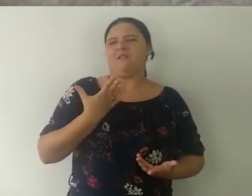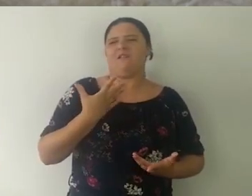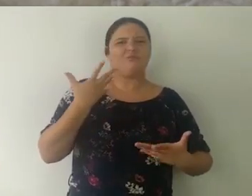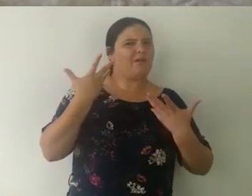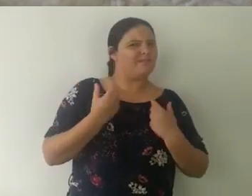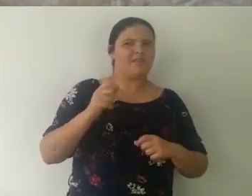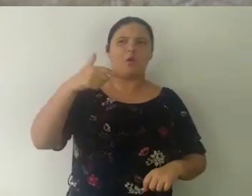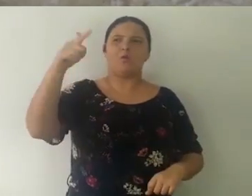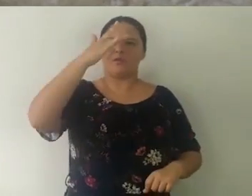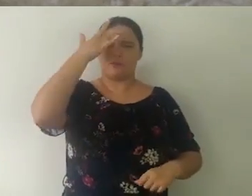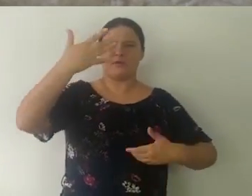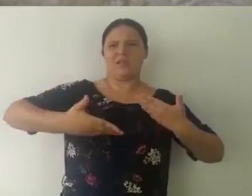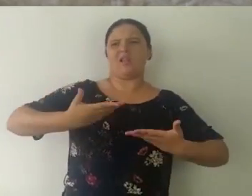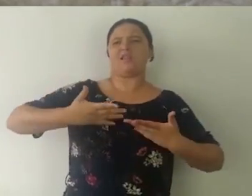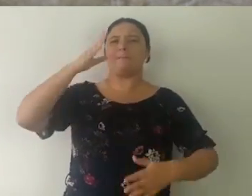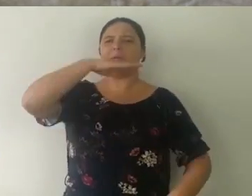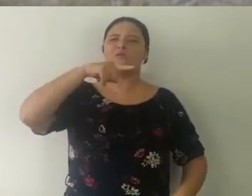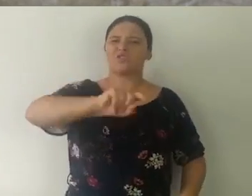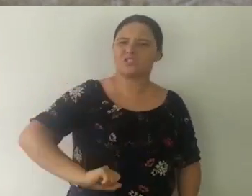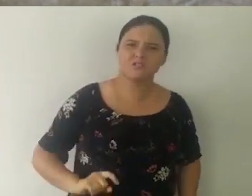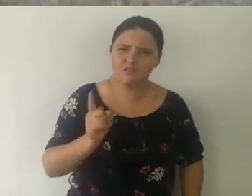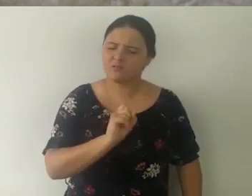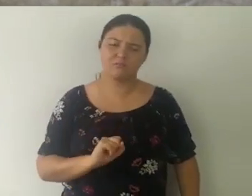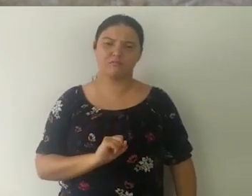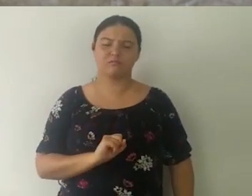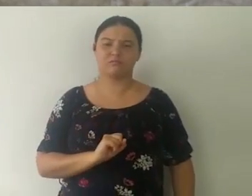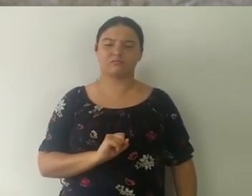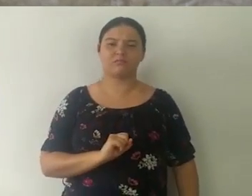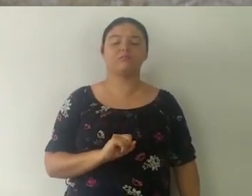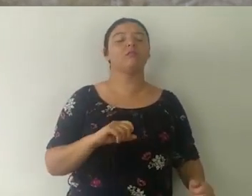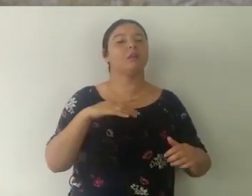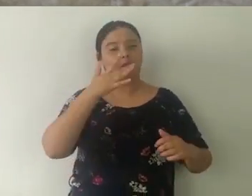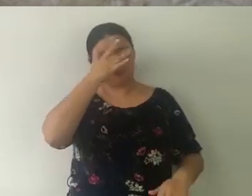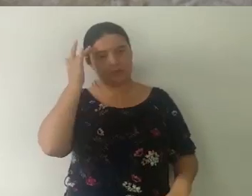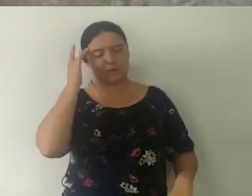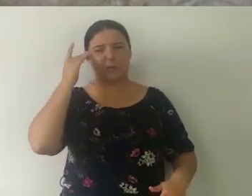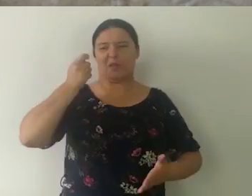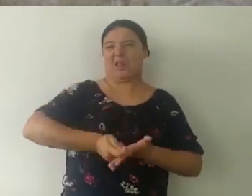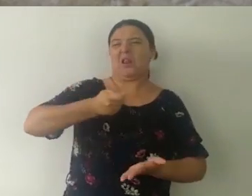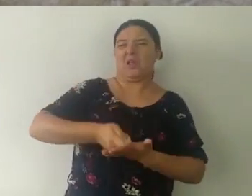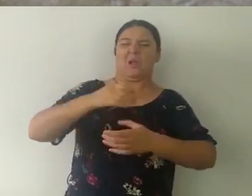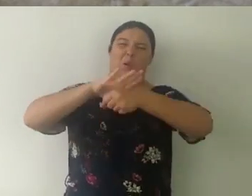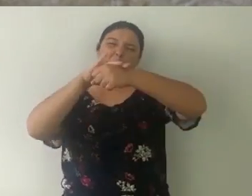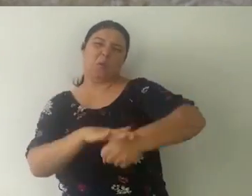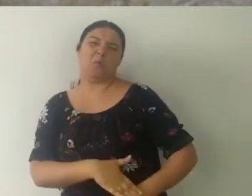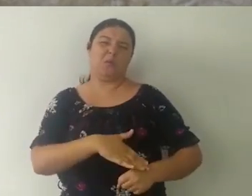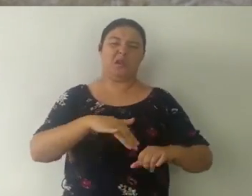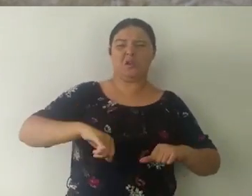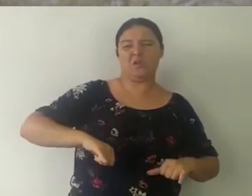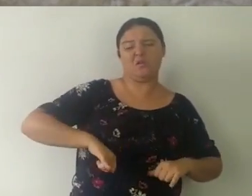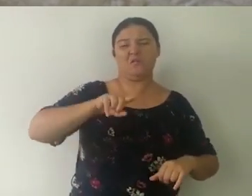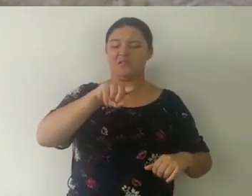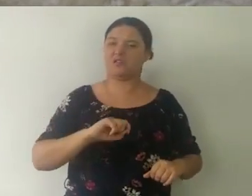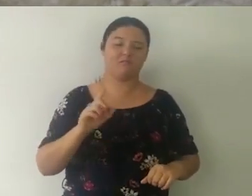bem, você não consegue admitir ser destratada, maltratada, seja por quem for. Uma pessoa que abuse, que